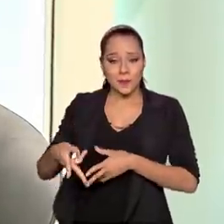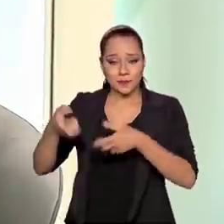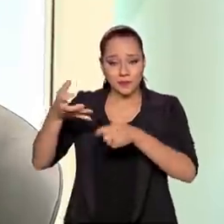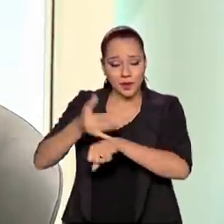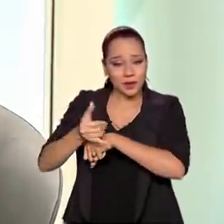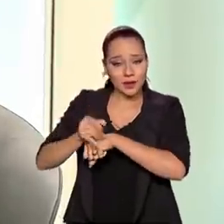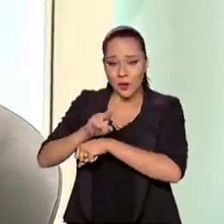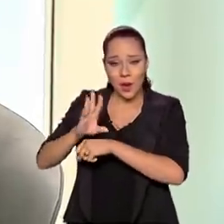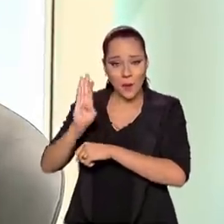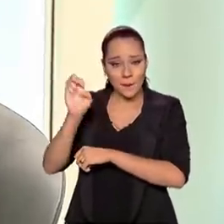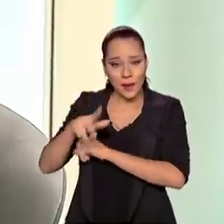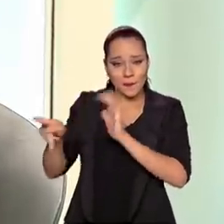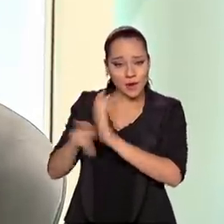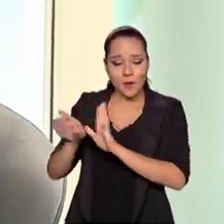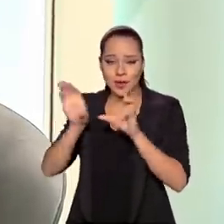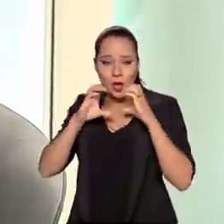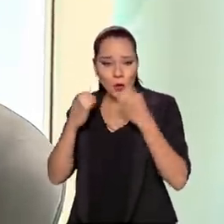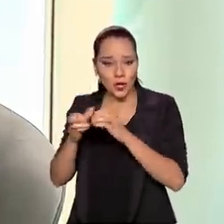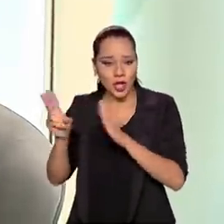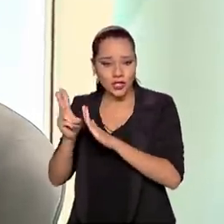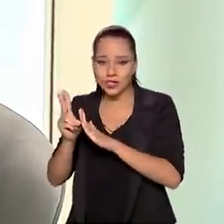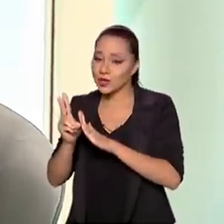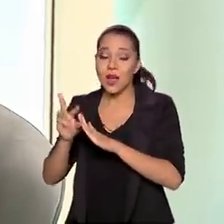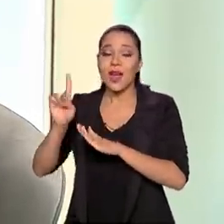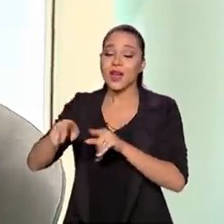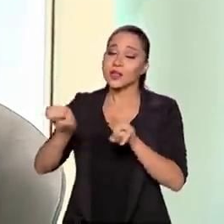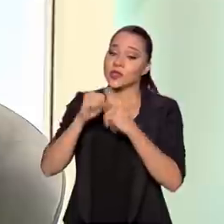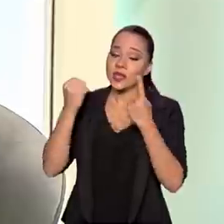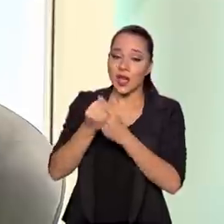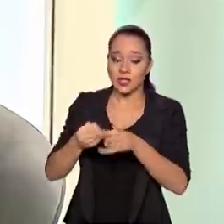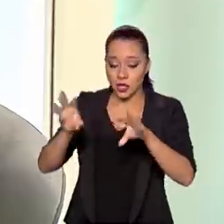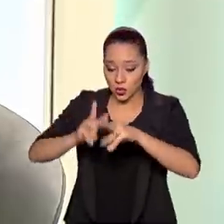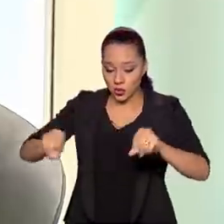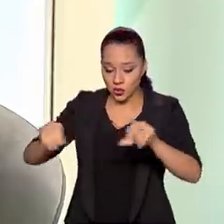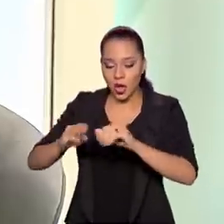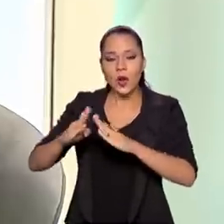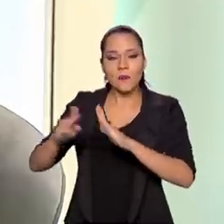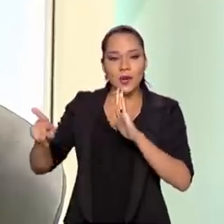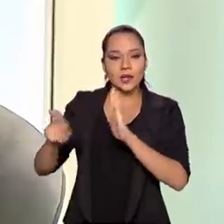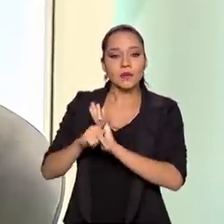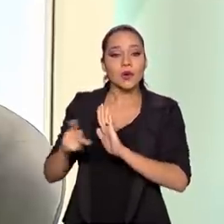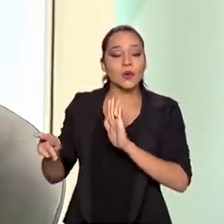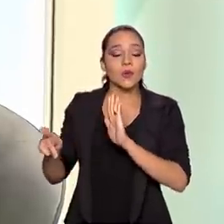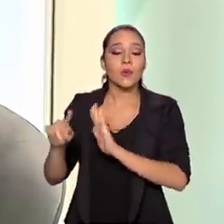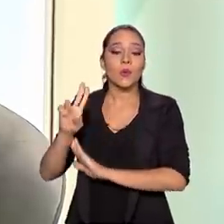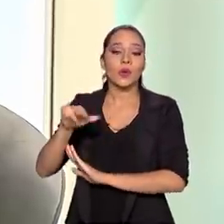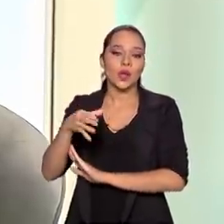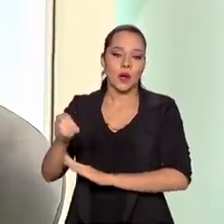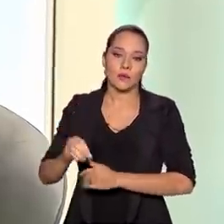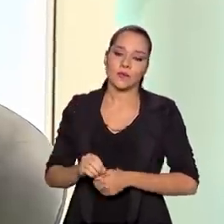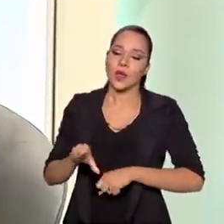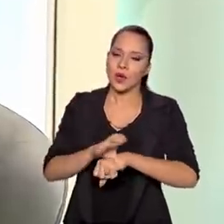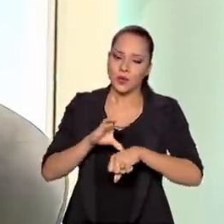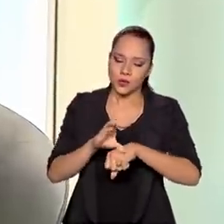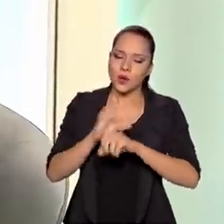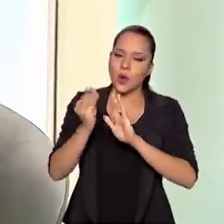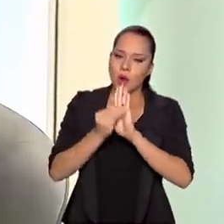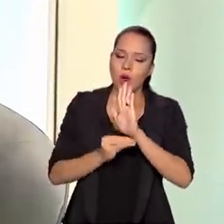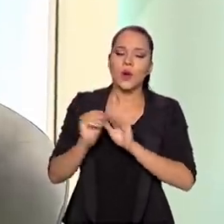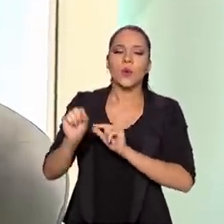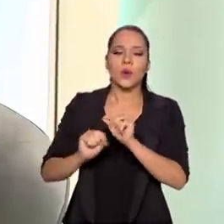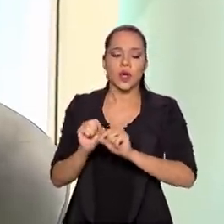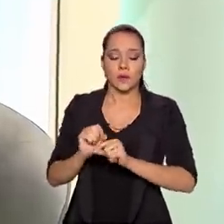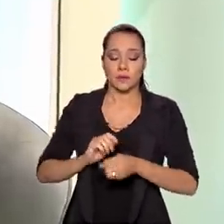da comunidade indígena, é da sociedade. O subsolo é patrimônio da União. O que é a Constituição estabelece do regime